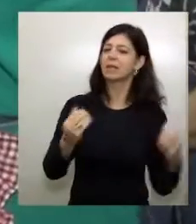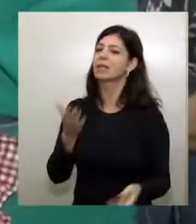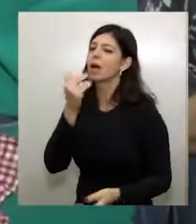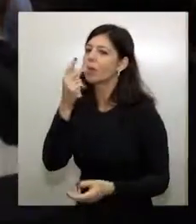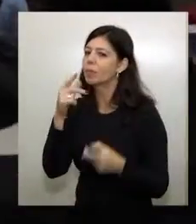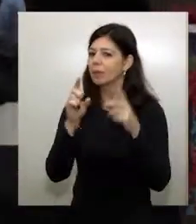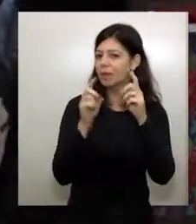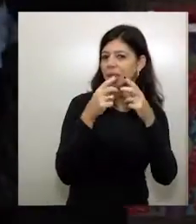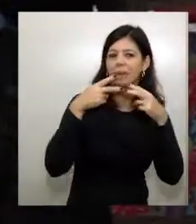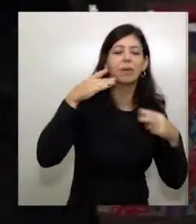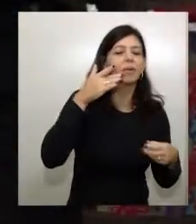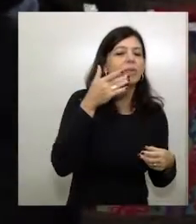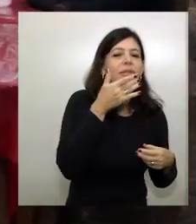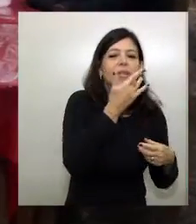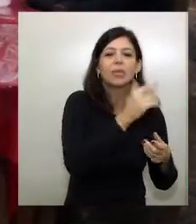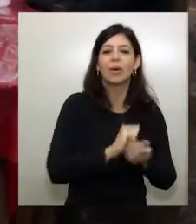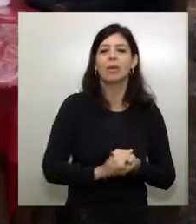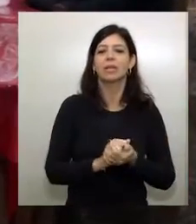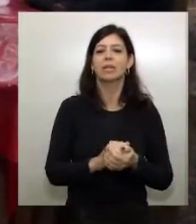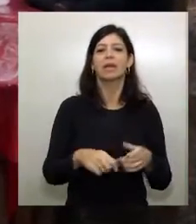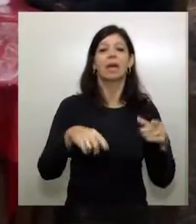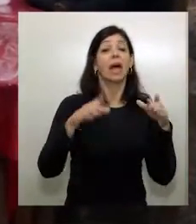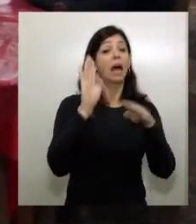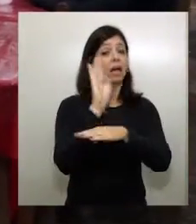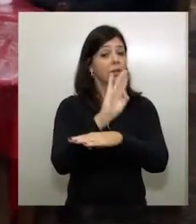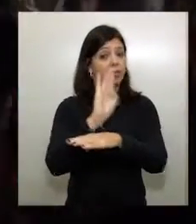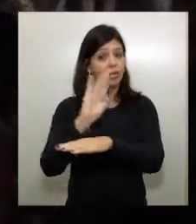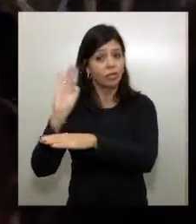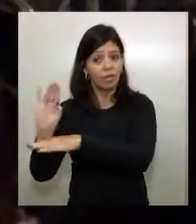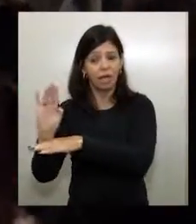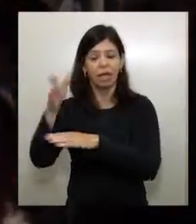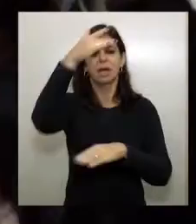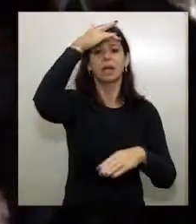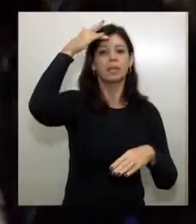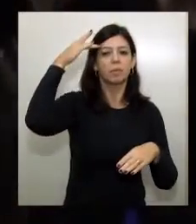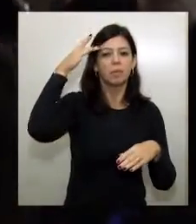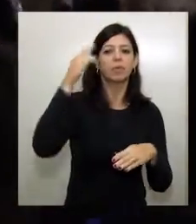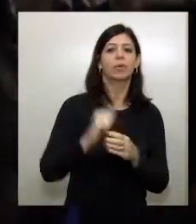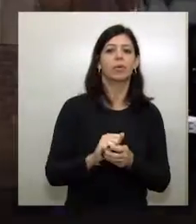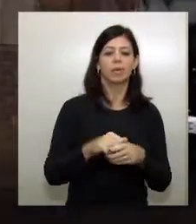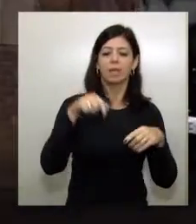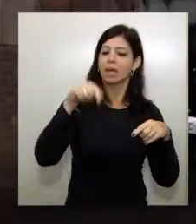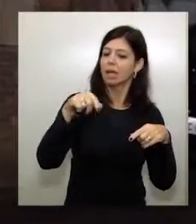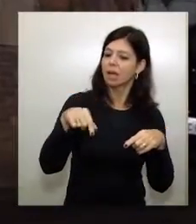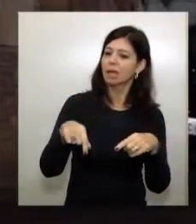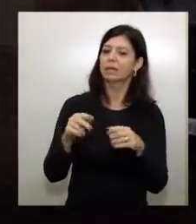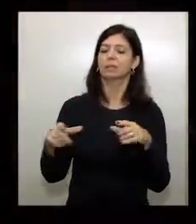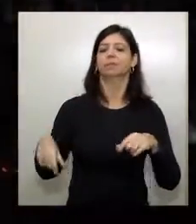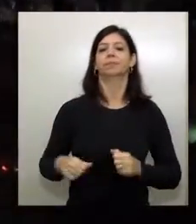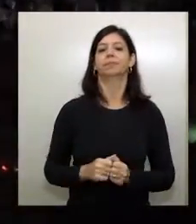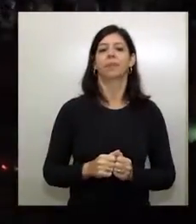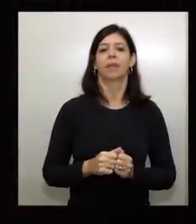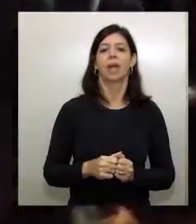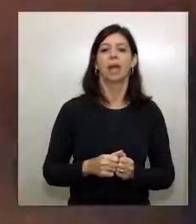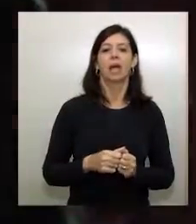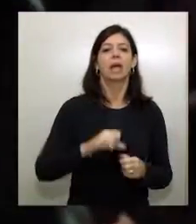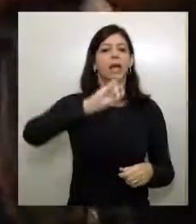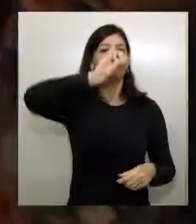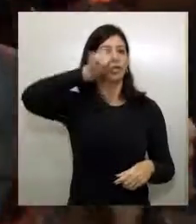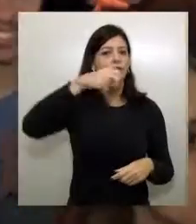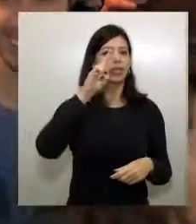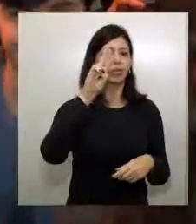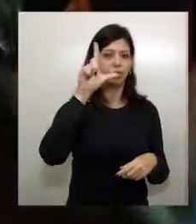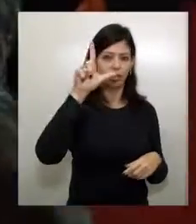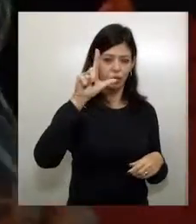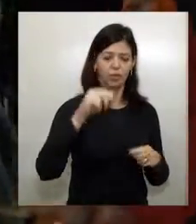preparadas por entidades assistenciais. A festa é realizada pela Prefeitura, na Praça Barão. Em julho, é a vez